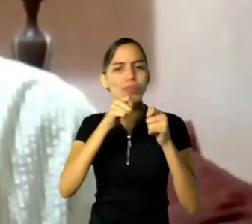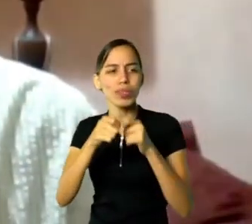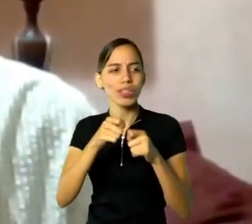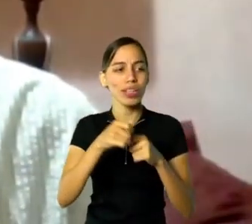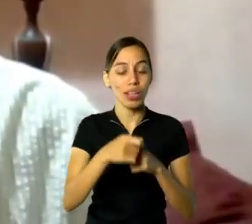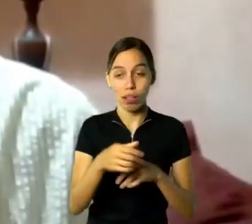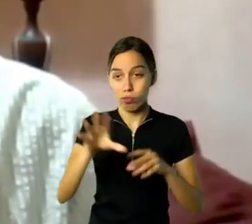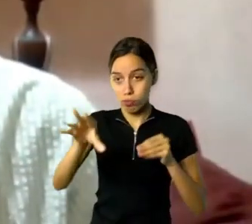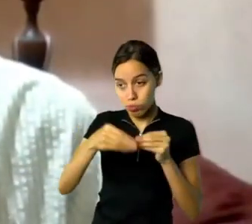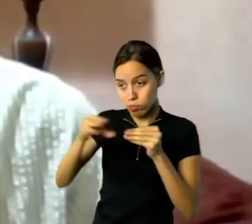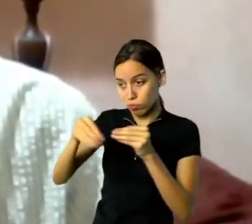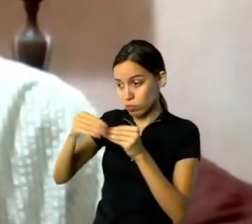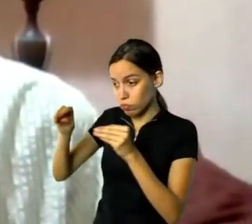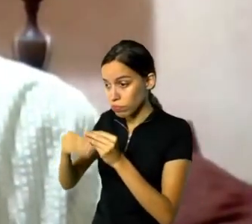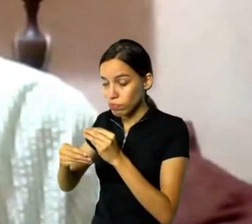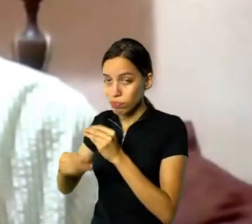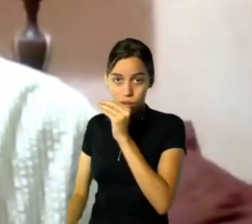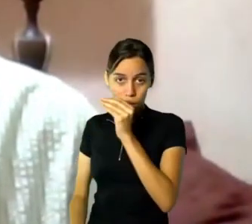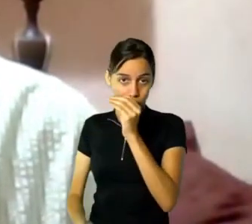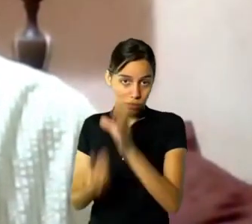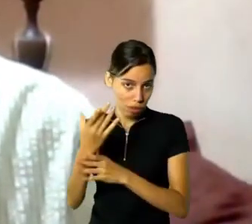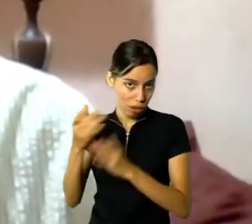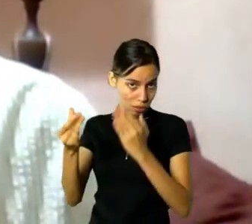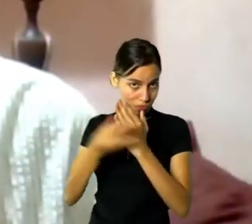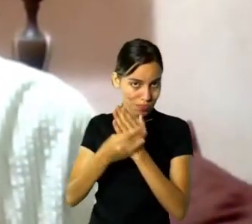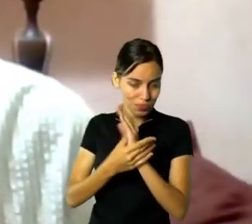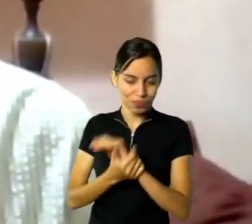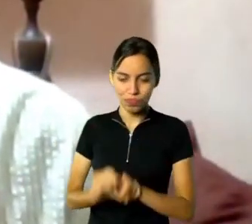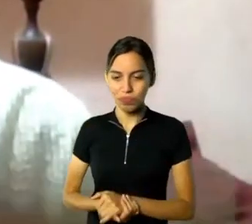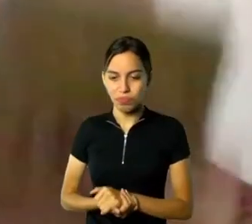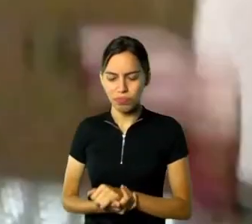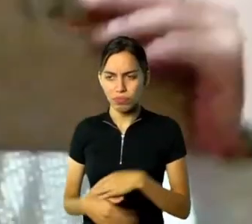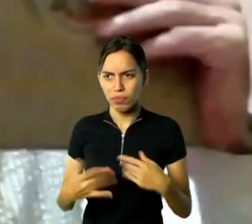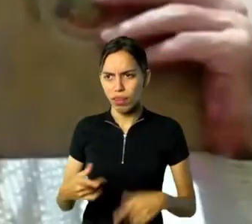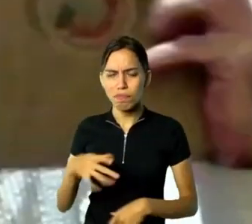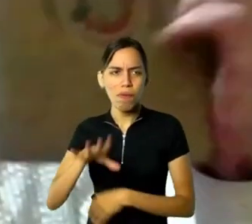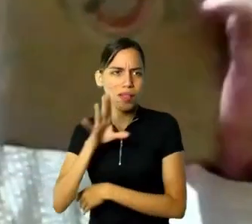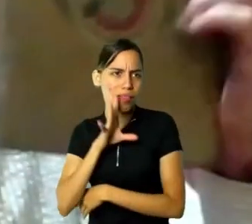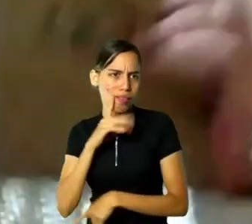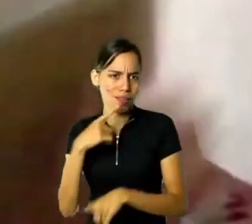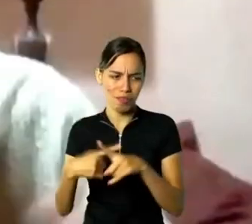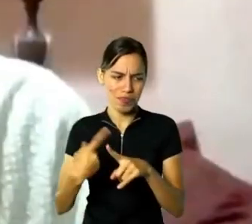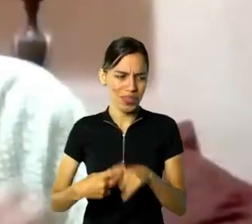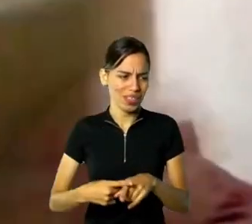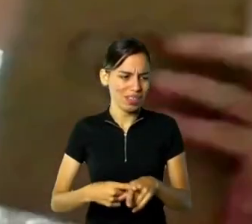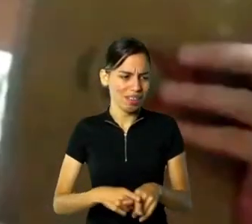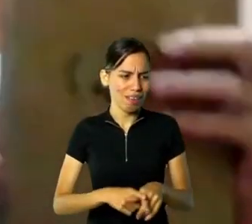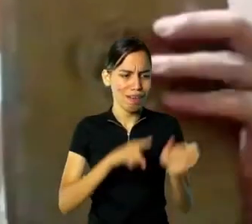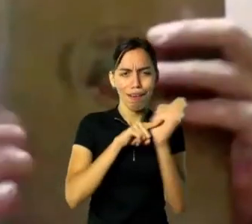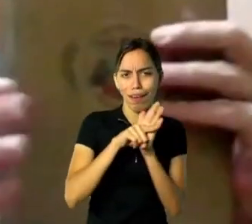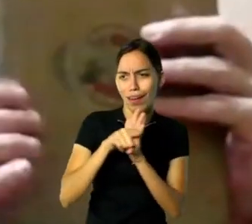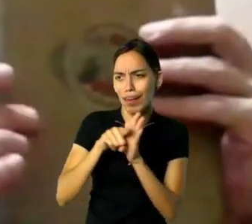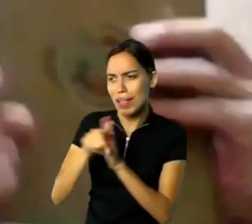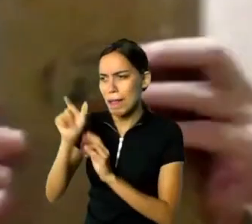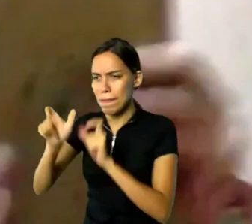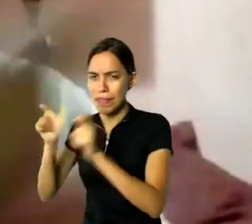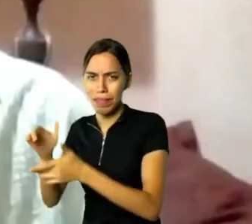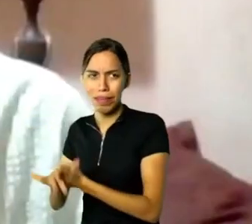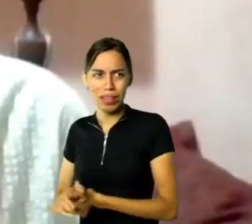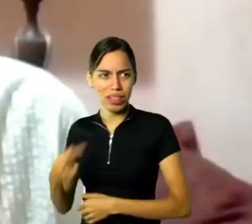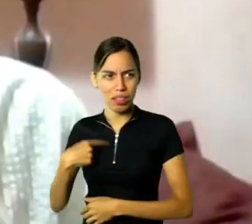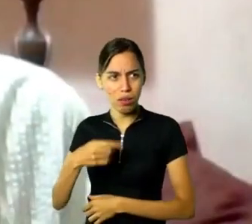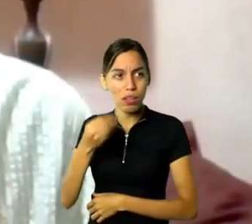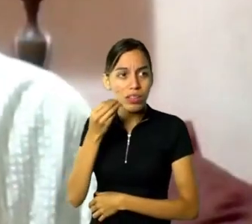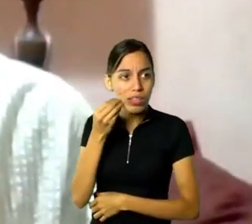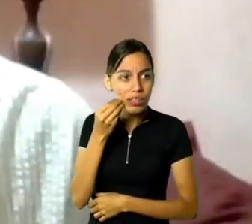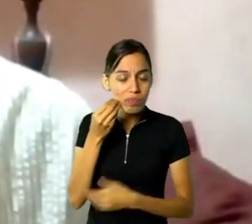e foi muito legal, tanto de gente que a gente conversou, inclusive, quando o Tropecassino, esse livro ficou pronto, eu ainda não terminei de falar o que tem